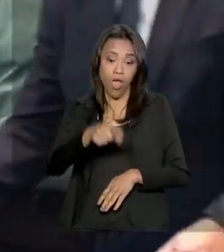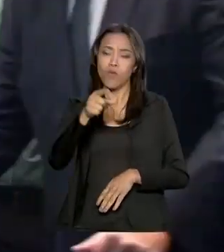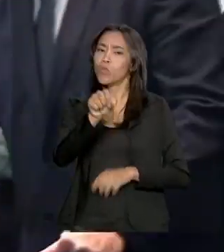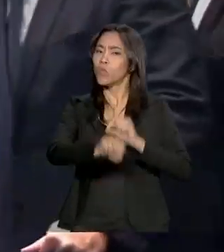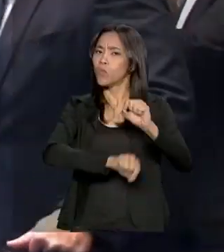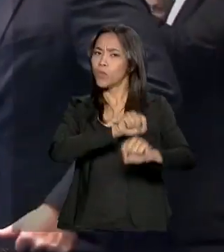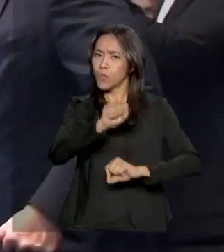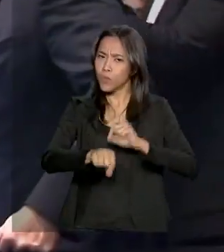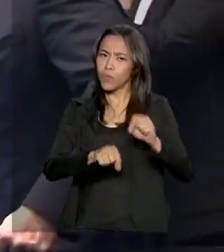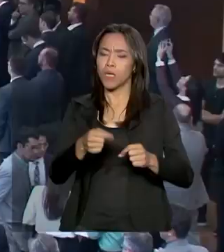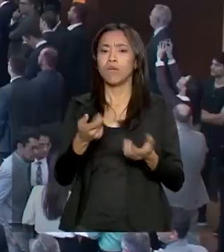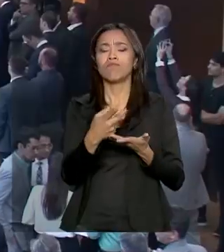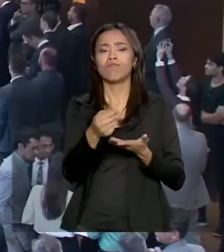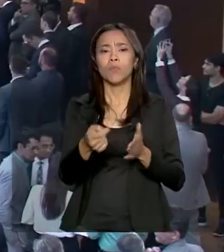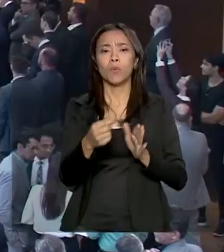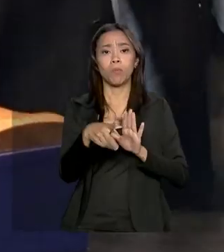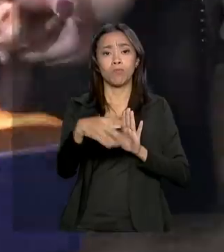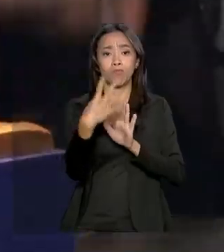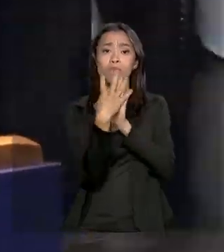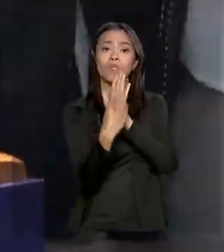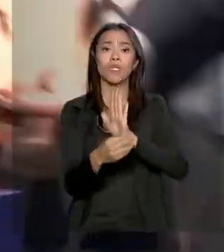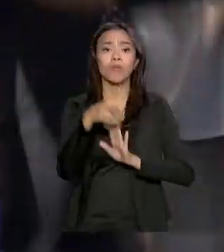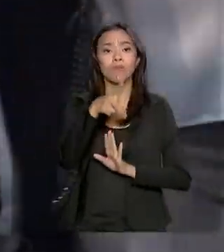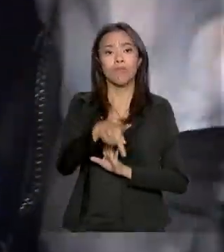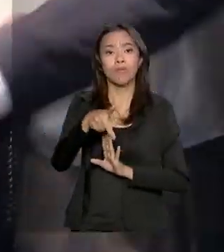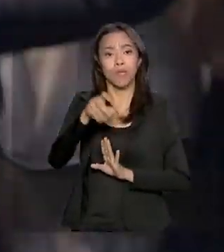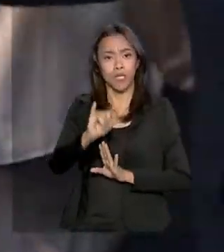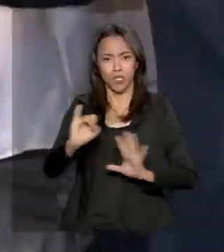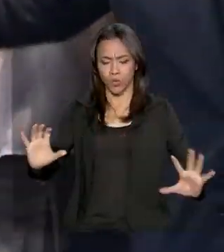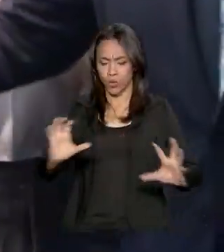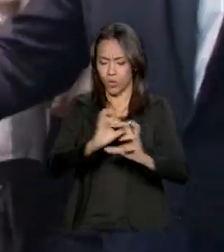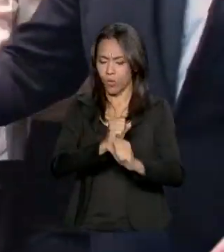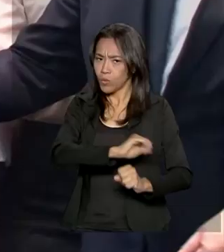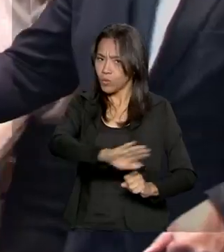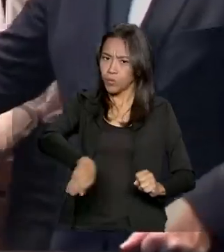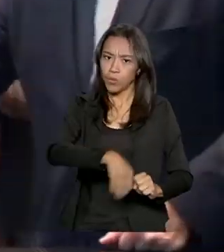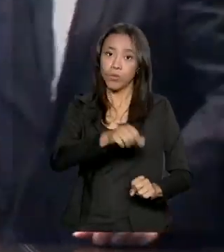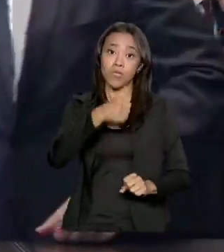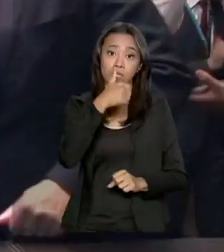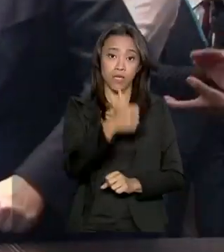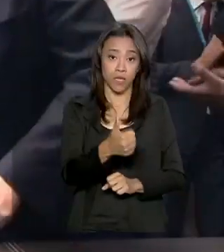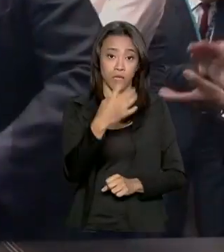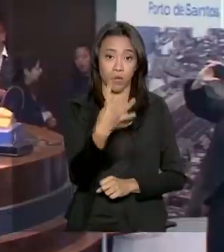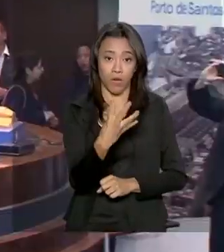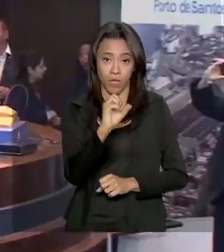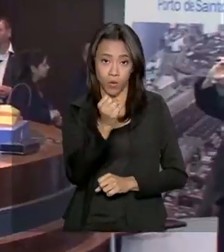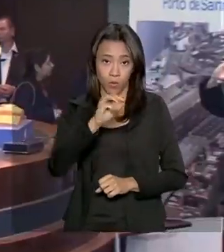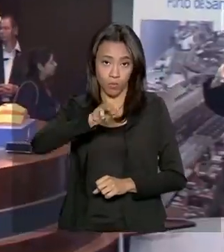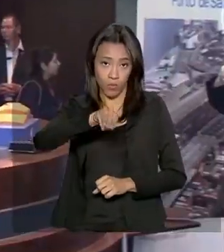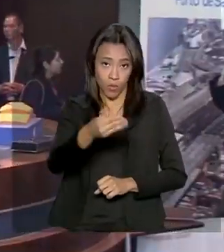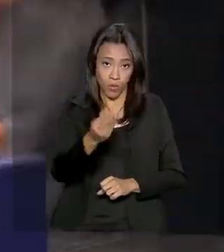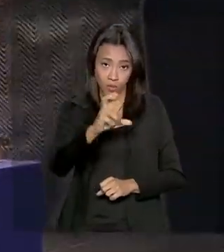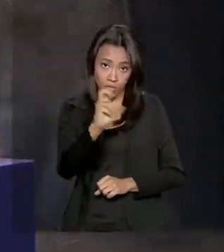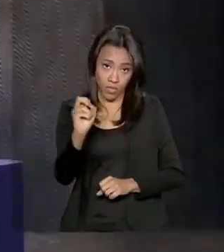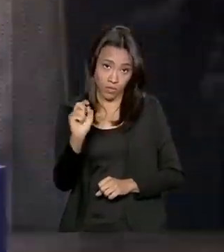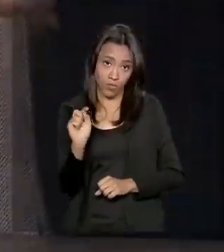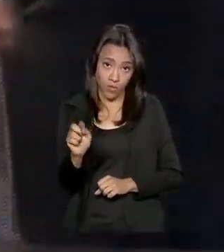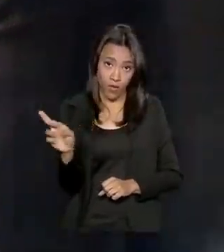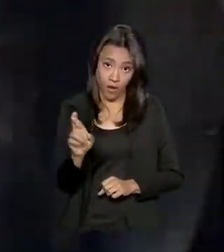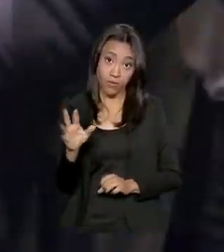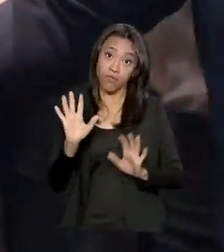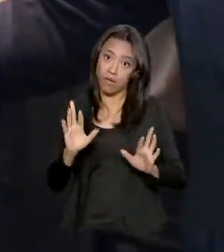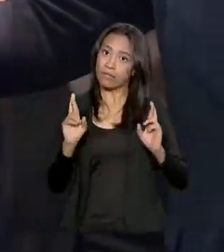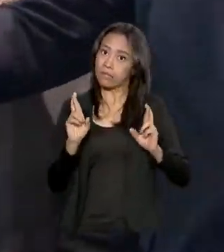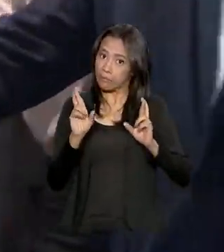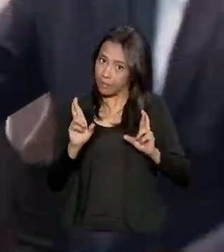parceria de investimentos, o PPI. Ao todo, foram arrecadados 148 milhões e meio de reais, mas são esperados